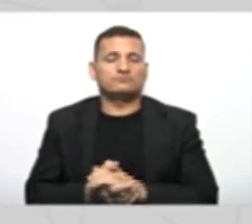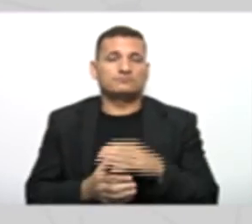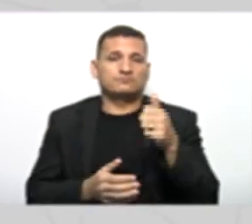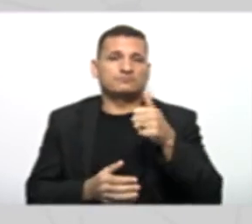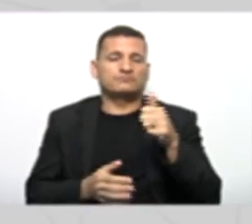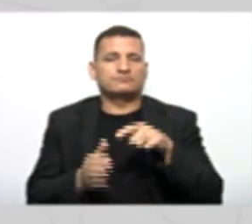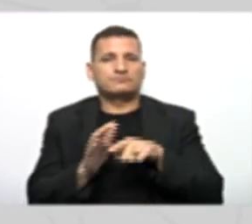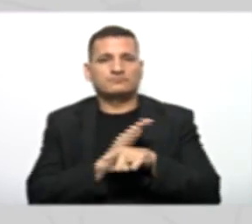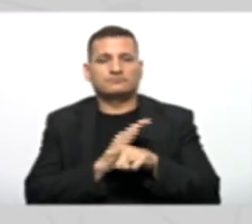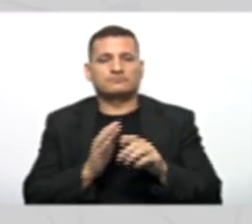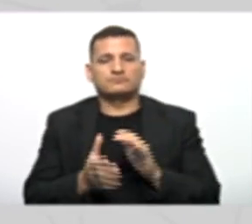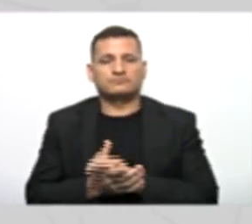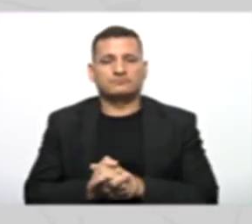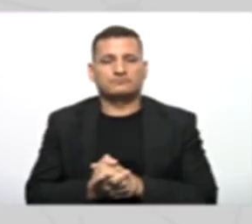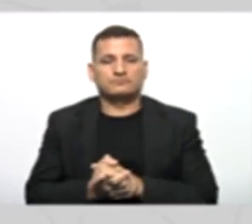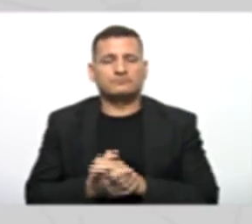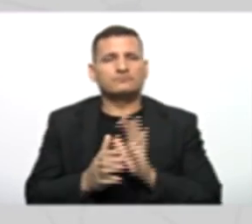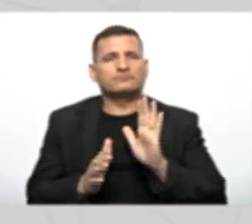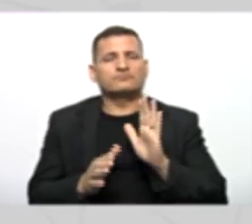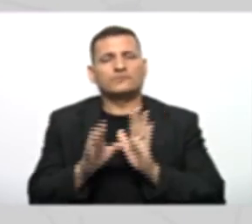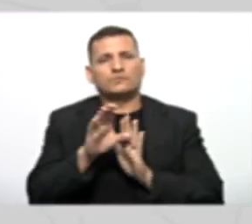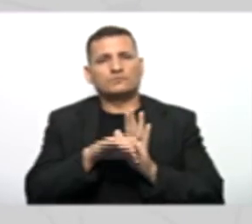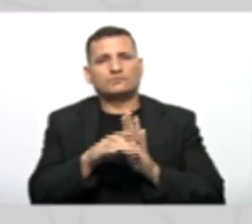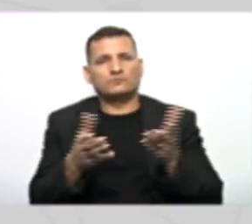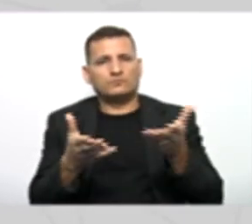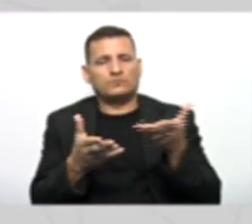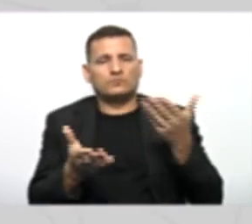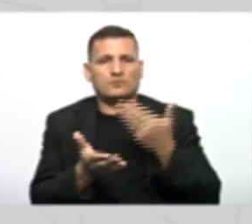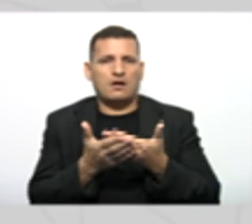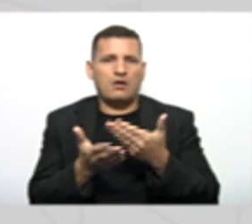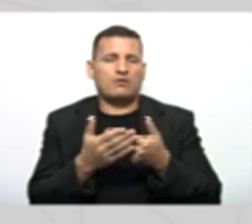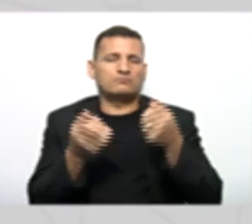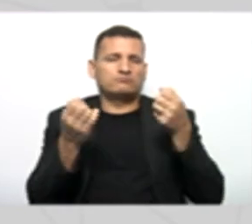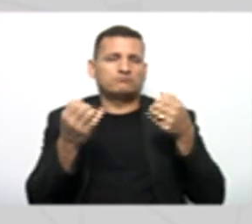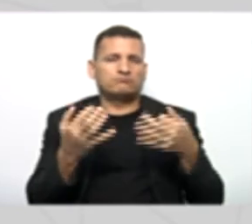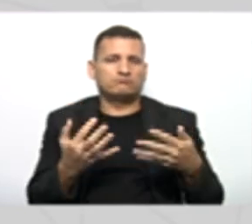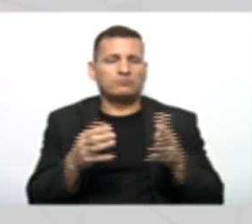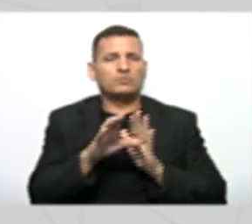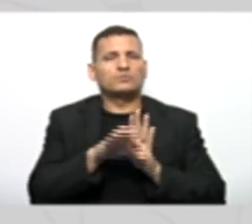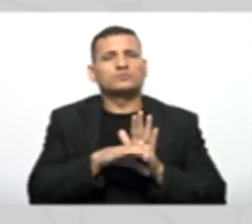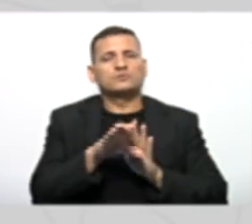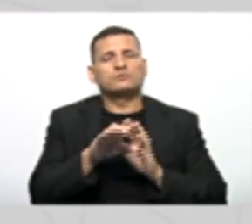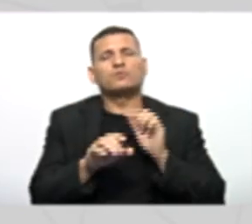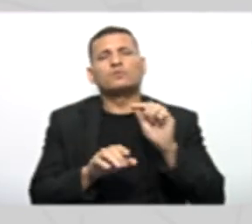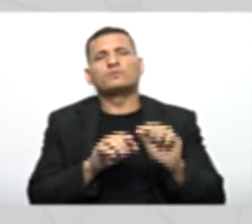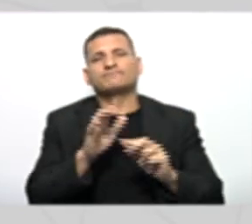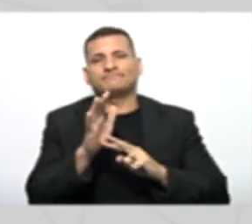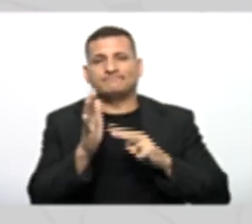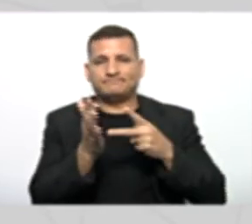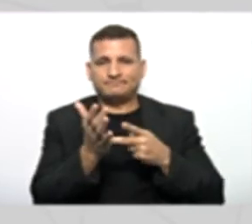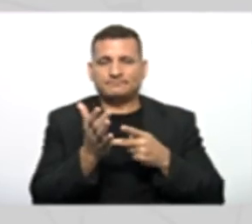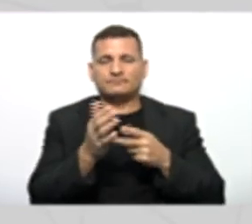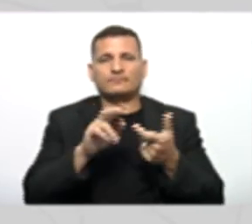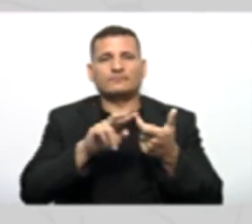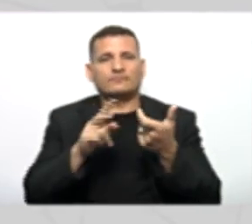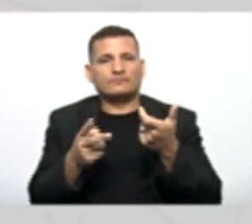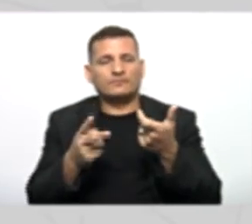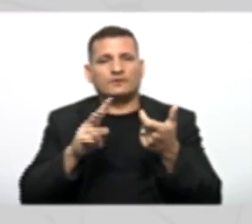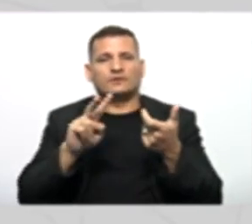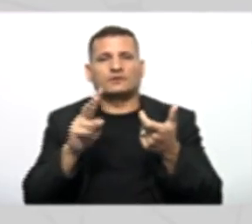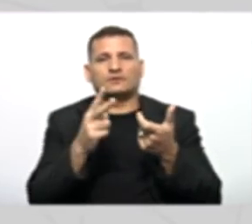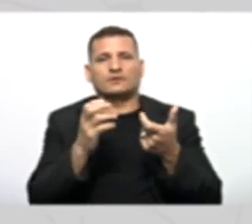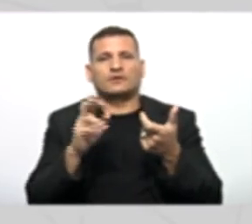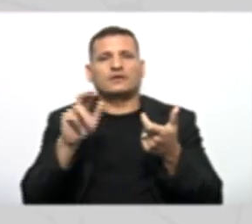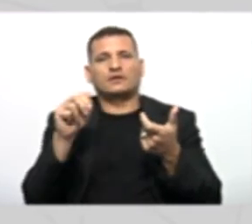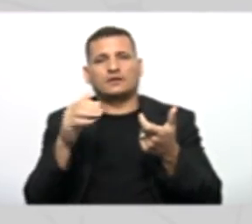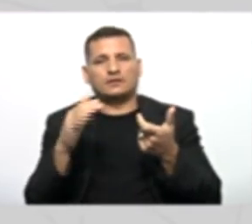Baseada nos conceitos Abordados na aula 5 Explique o que é Herança na linguagem De programação Python Muito simples né